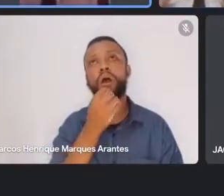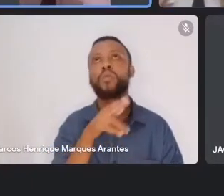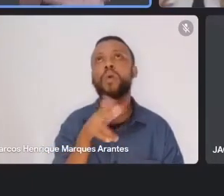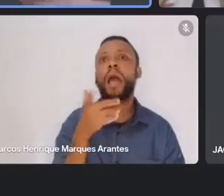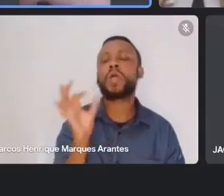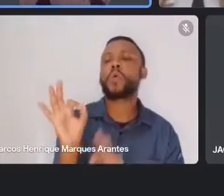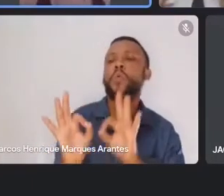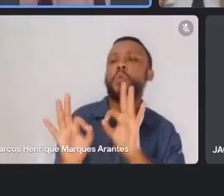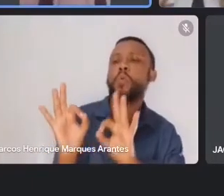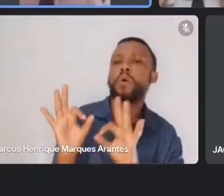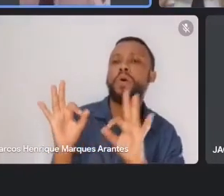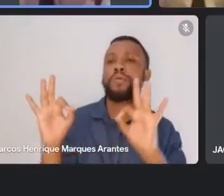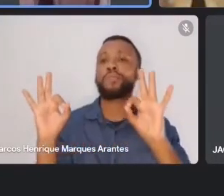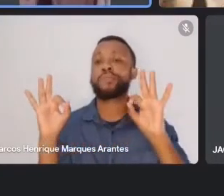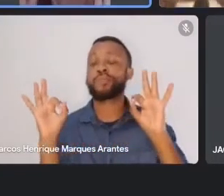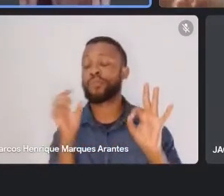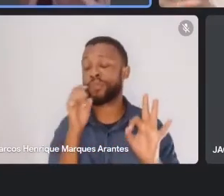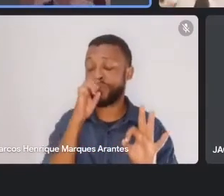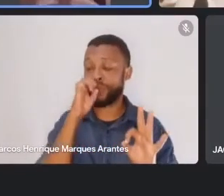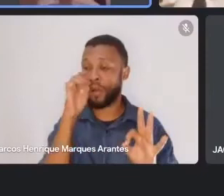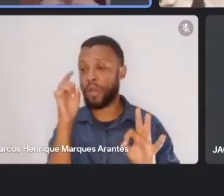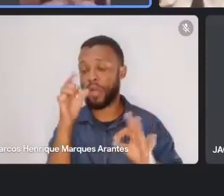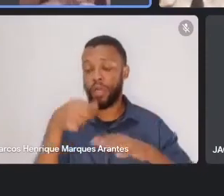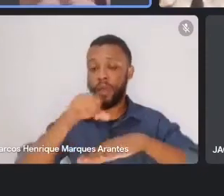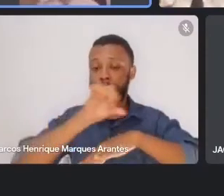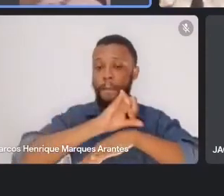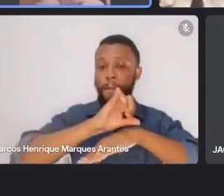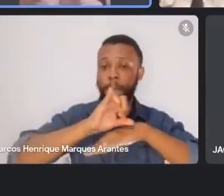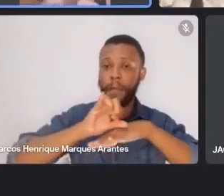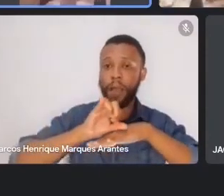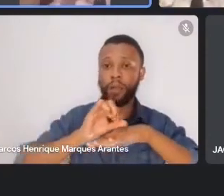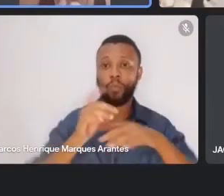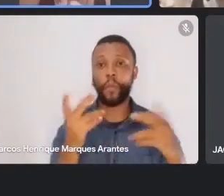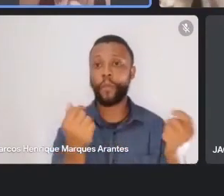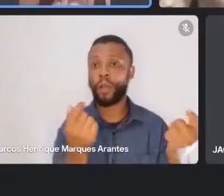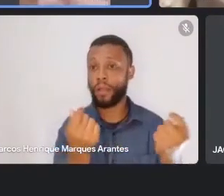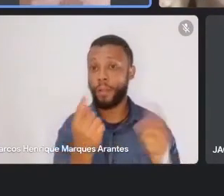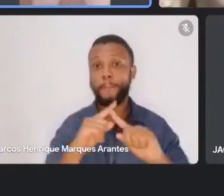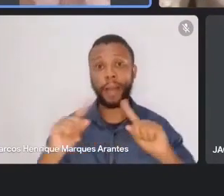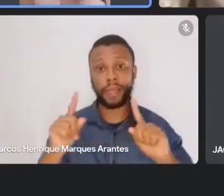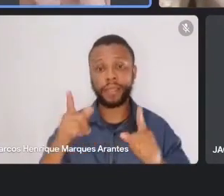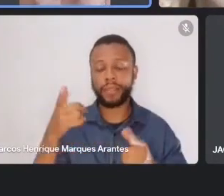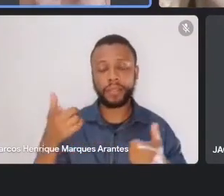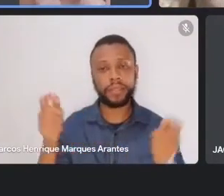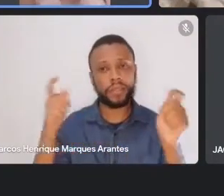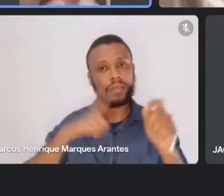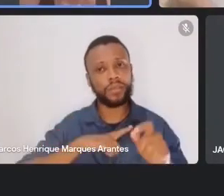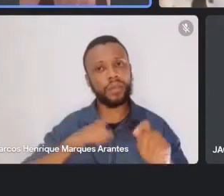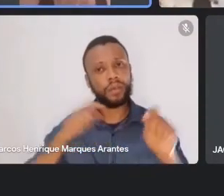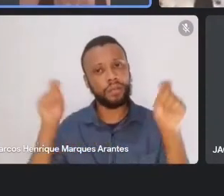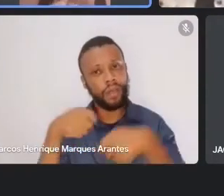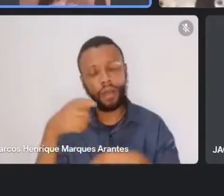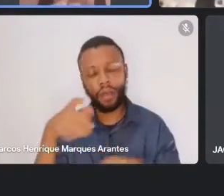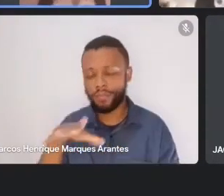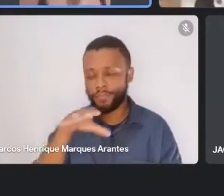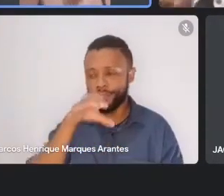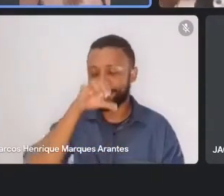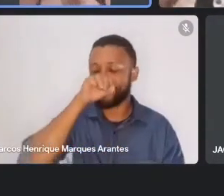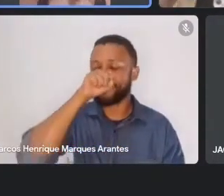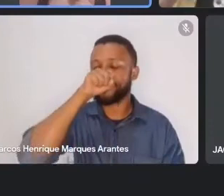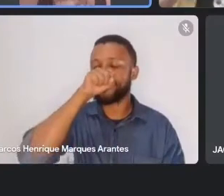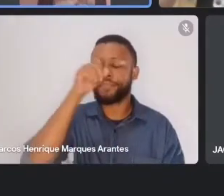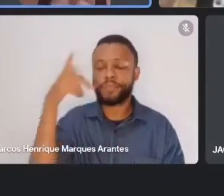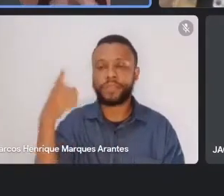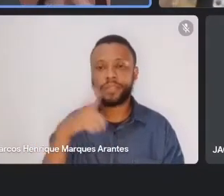todo cheio de vidros e nada, mas ali você sentia o cheiro indígena, né, você sentia a pegada, como diz a